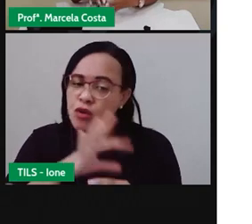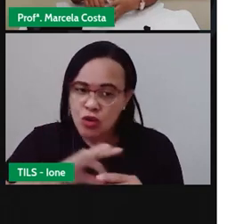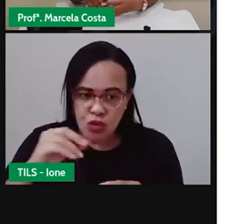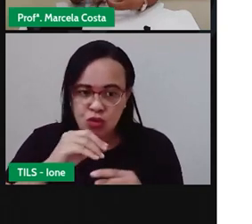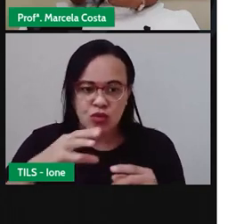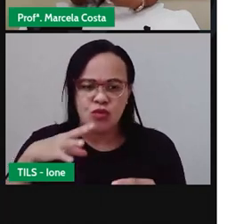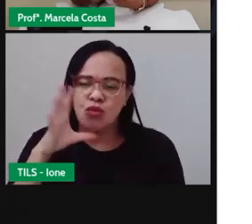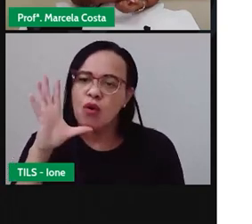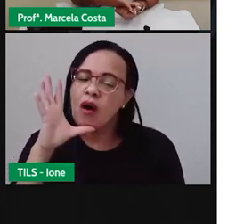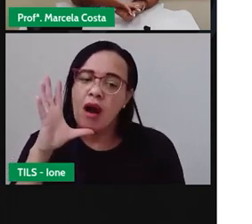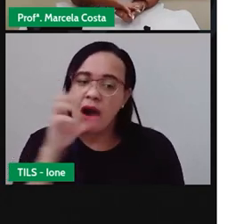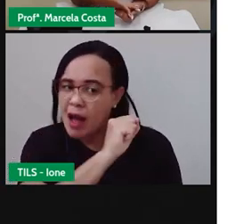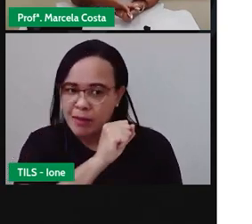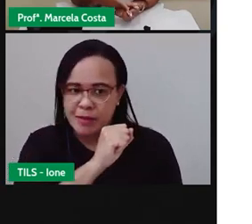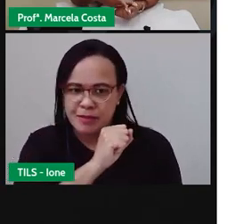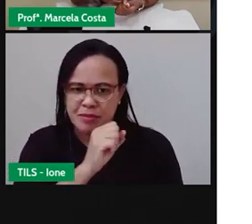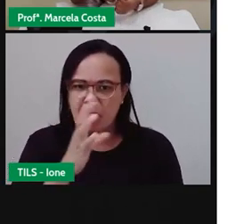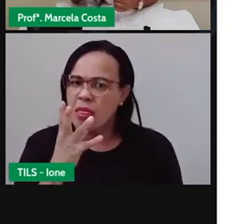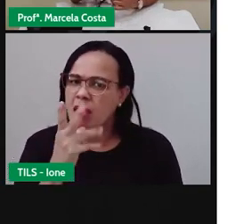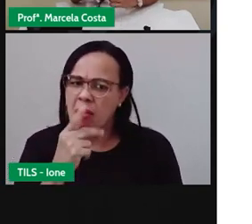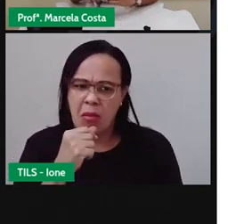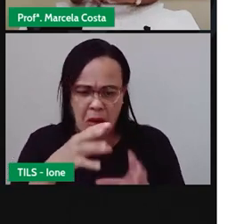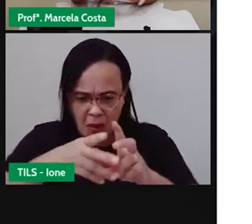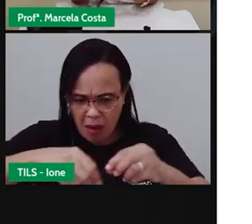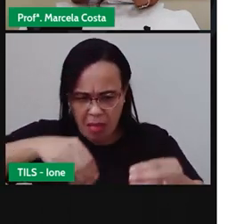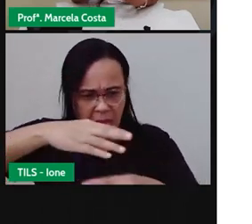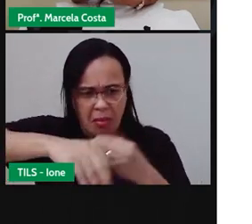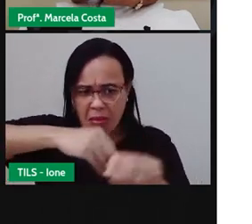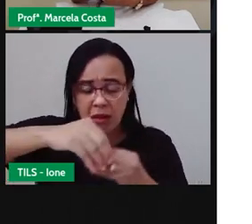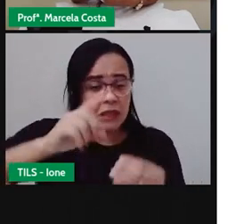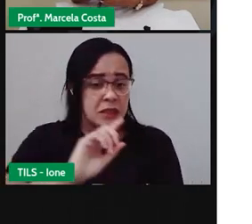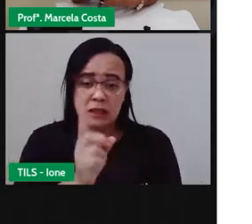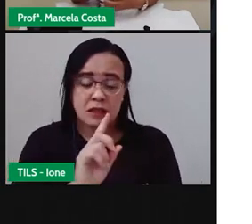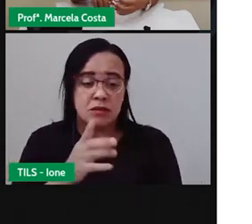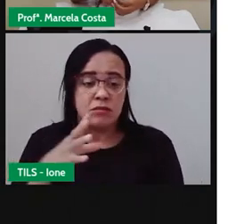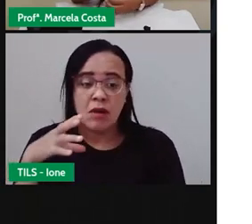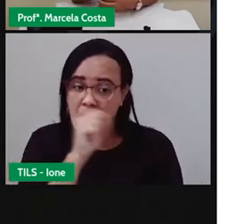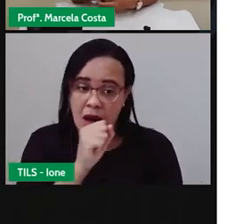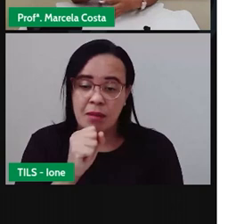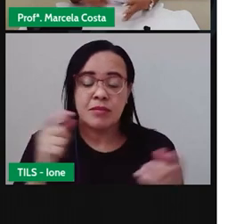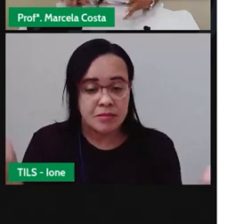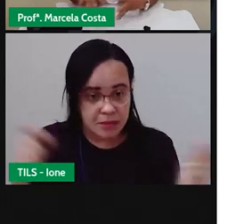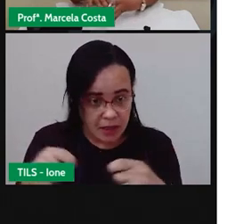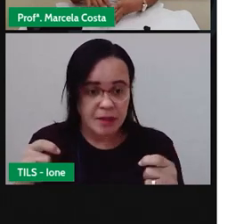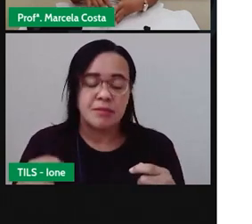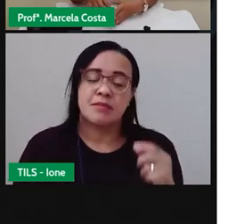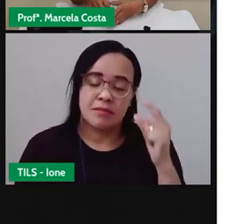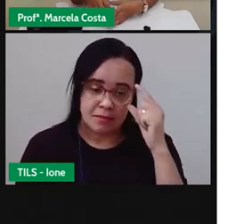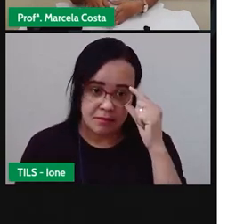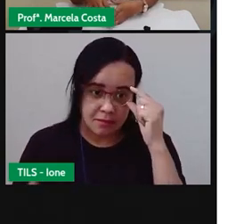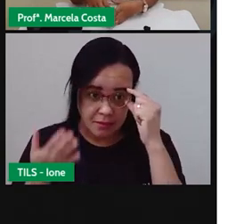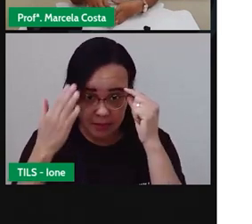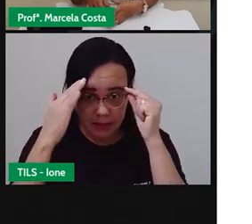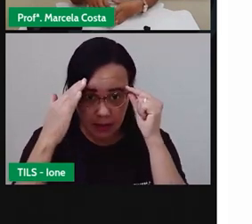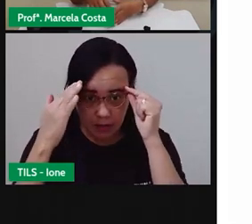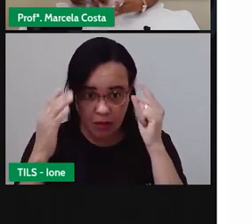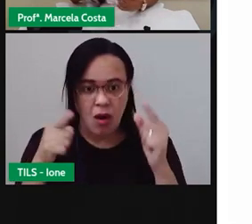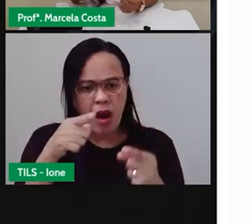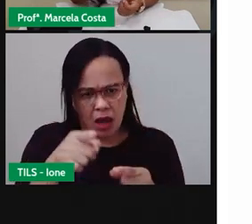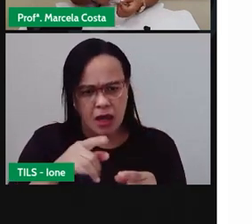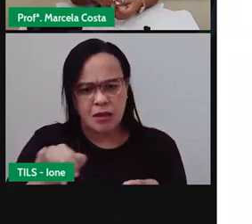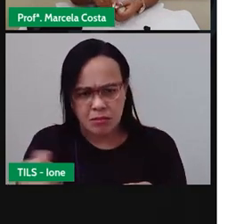encaminhados pro aterro sanitário, sendo ali misturado com lixos que não podem mais ser aproveitados.